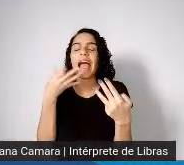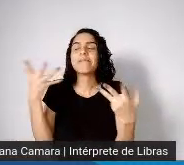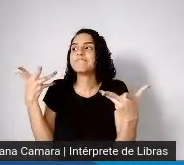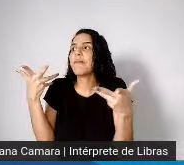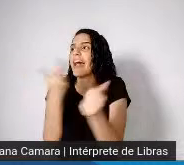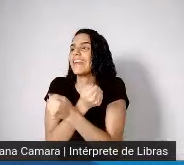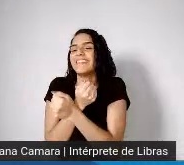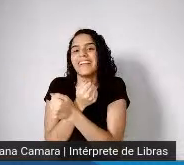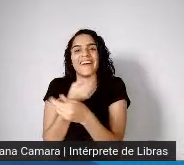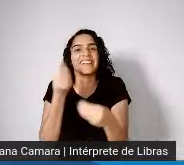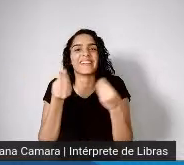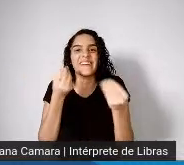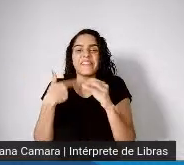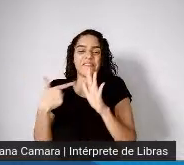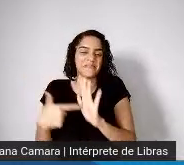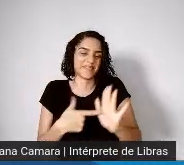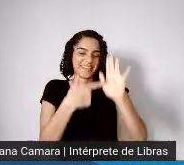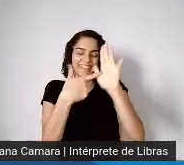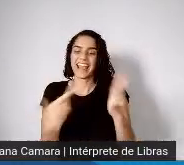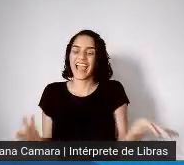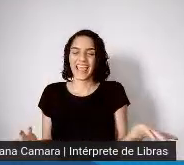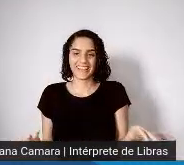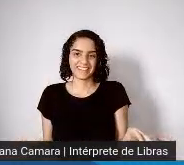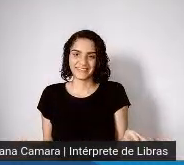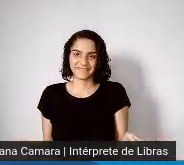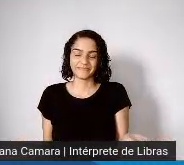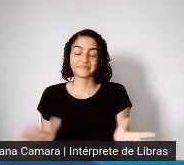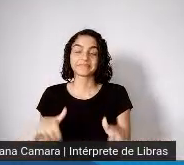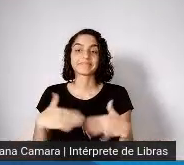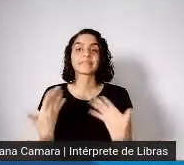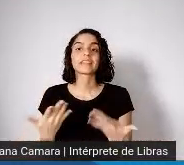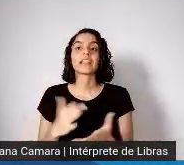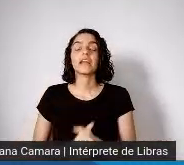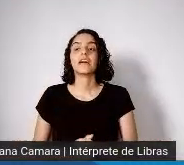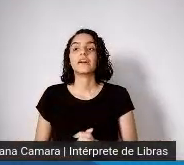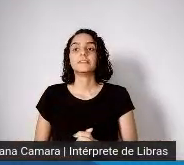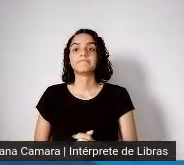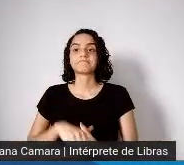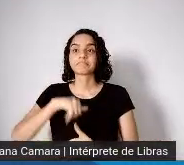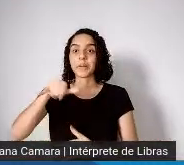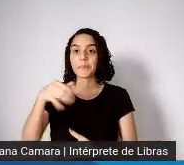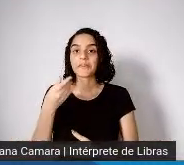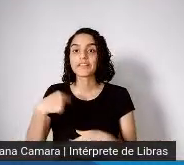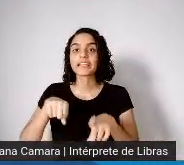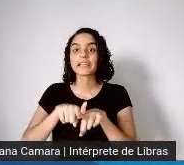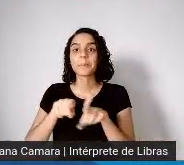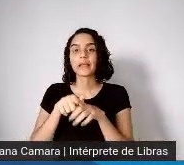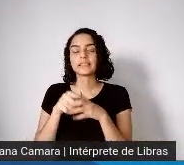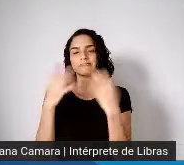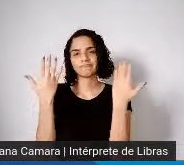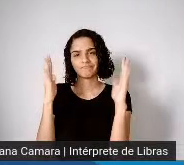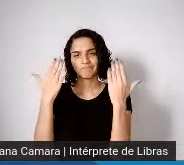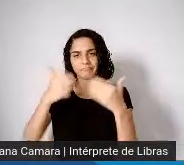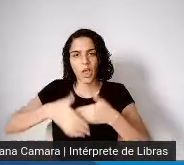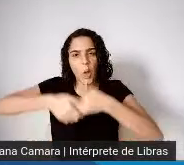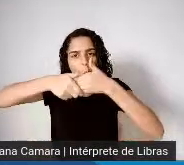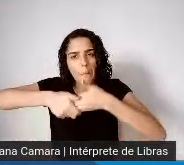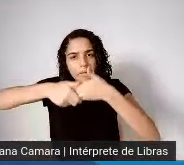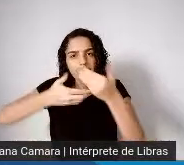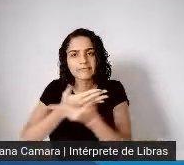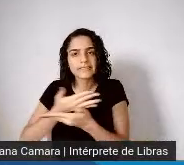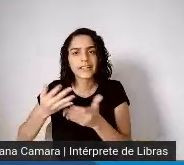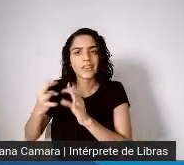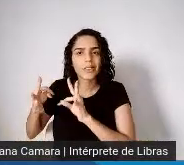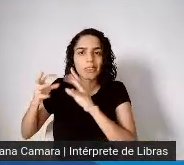o nosso ministro temporal. Então, aproveito para saudar a todos por